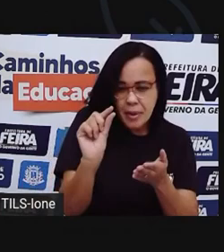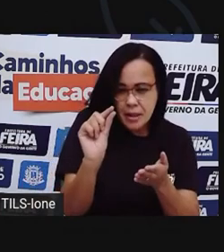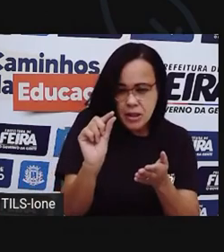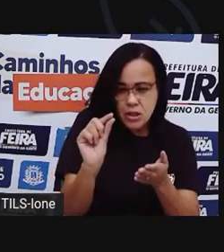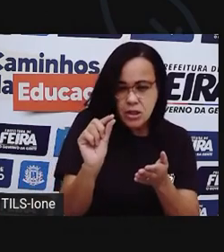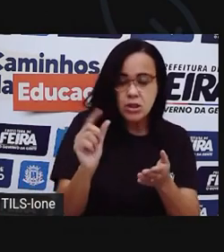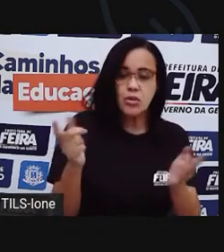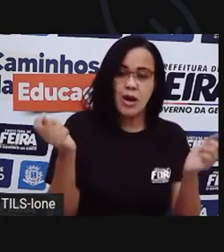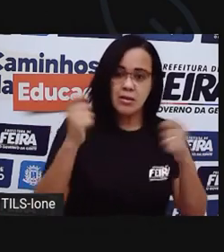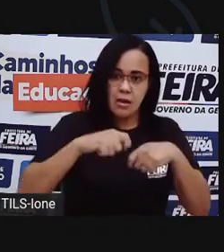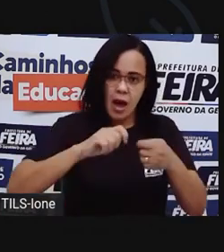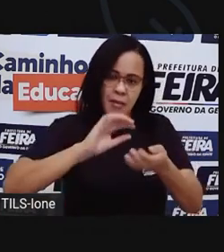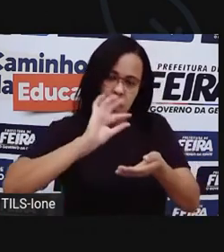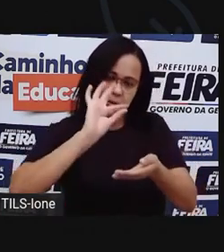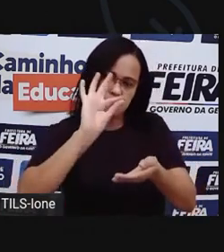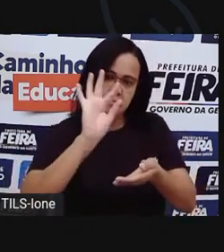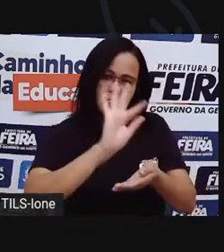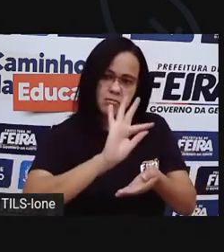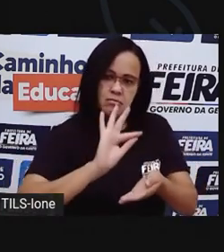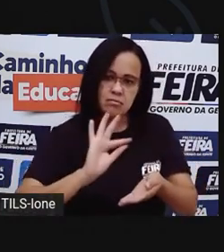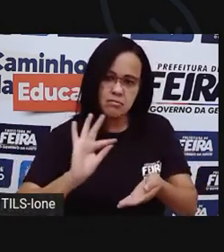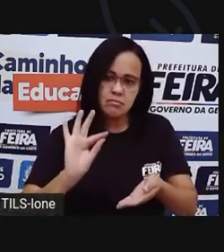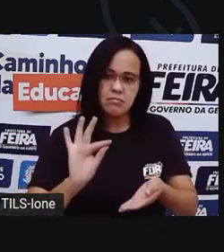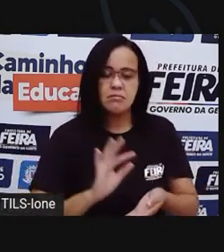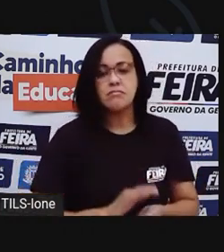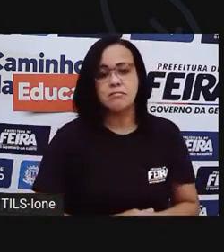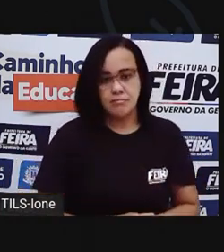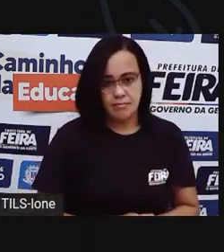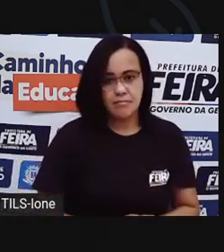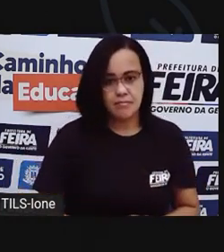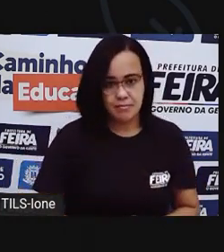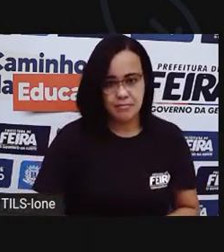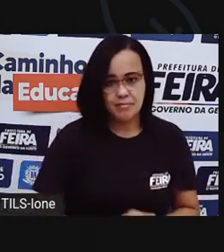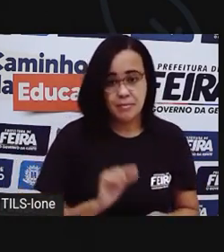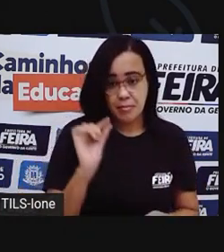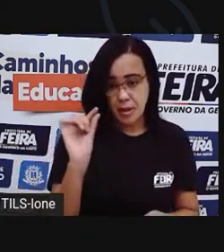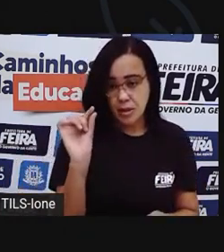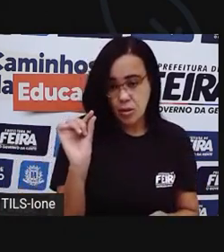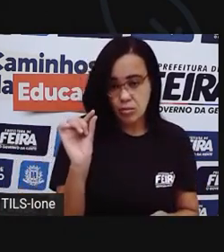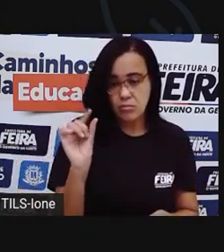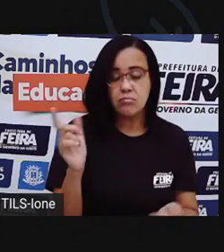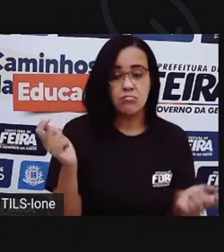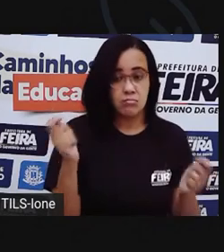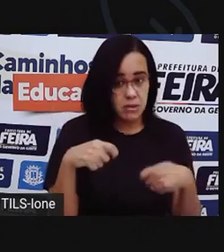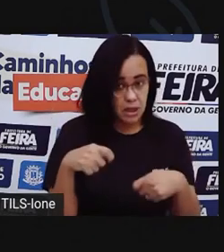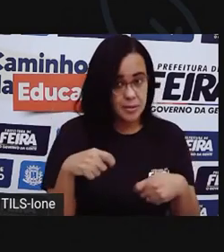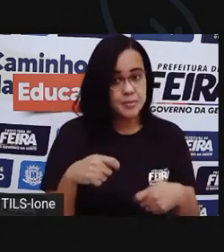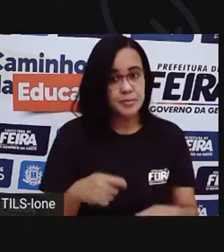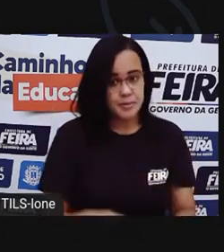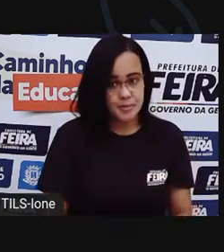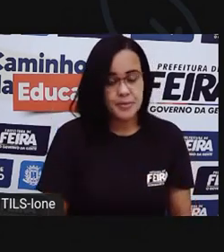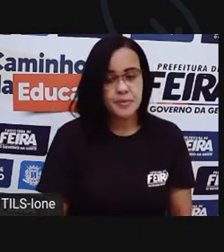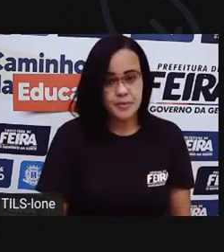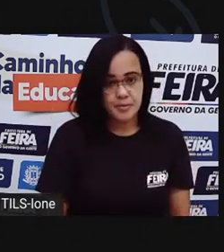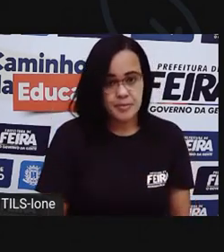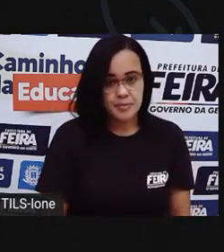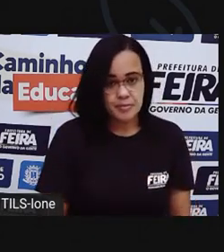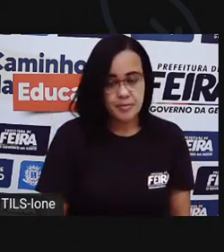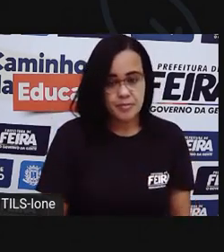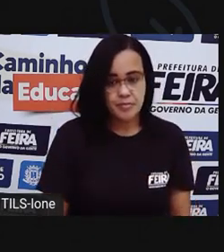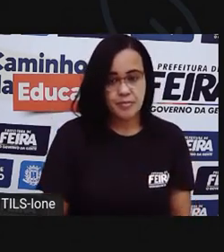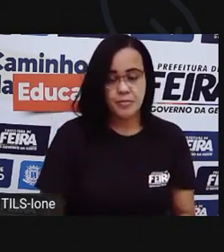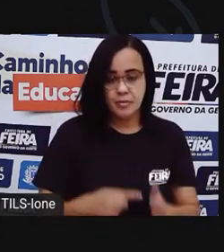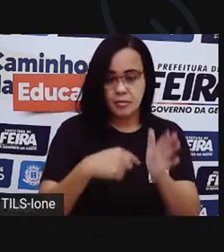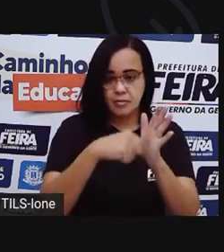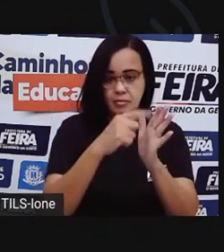vocês rapidinho. Uma sugestão que vocês podem fazer aí. Aí você pode usar o pincel,